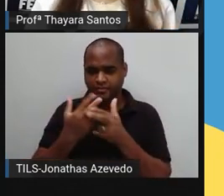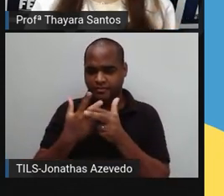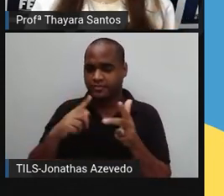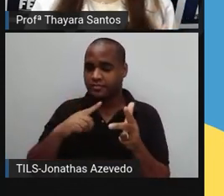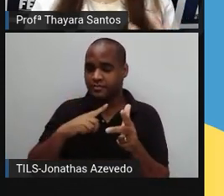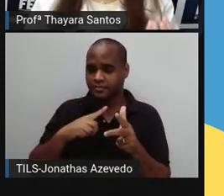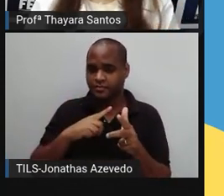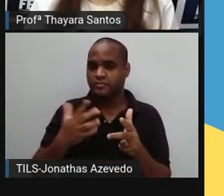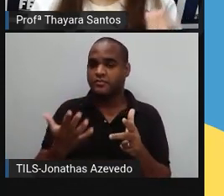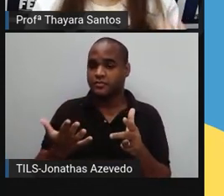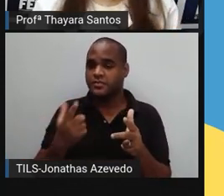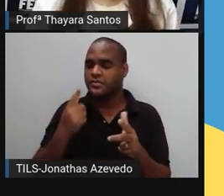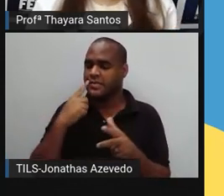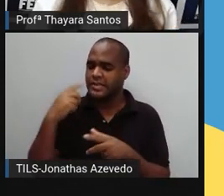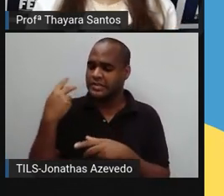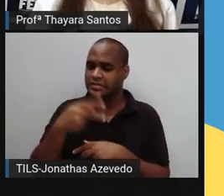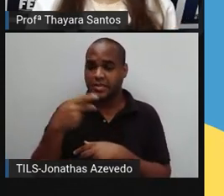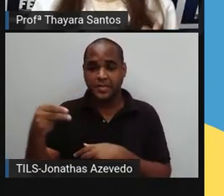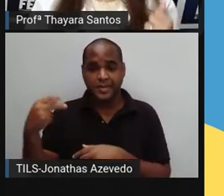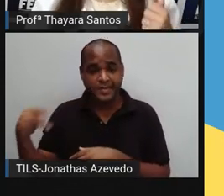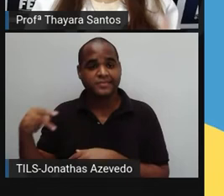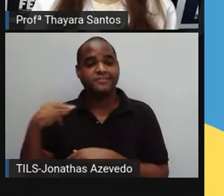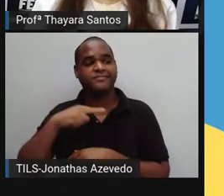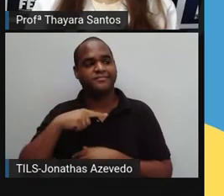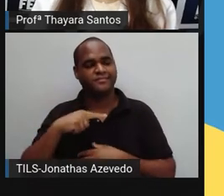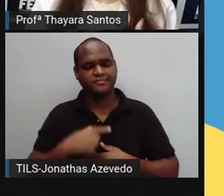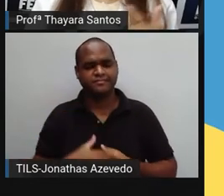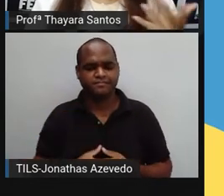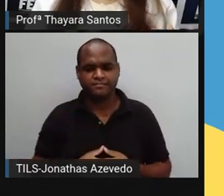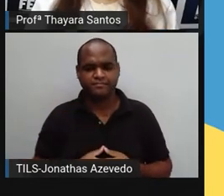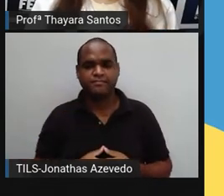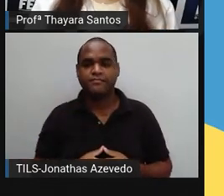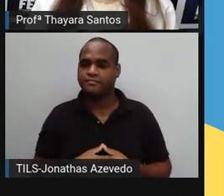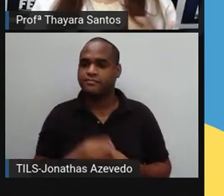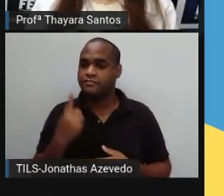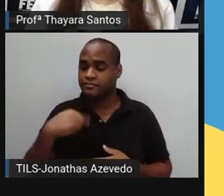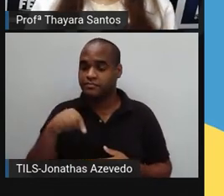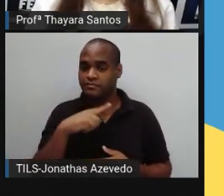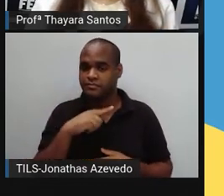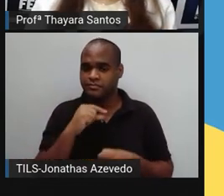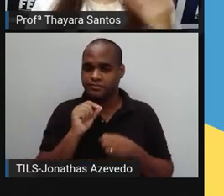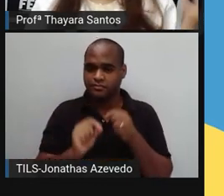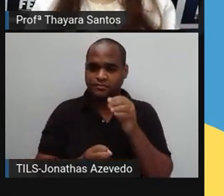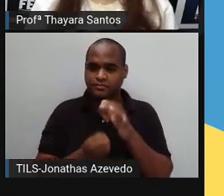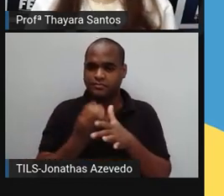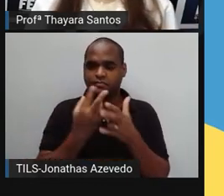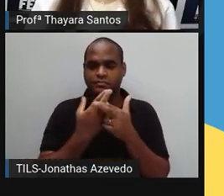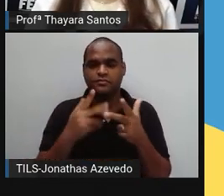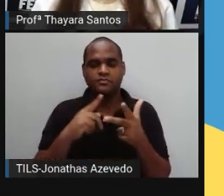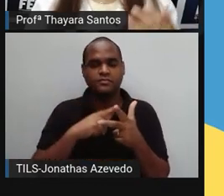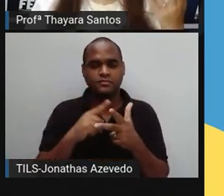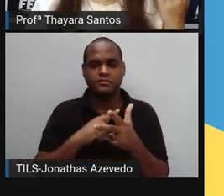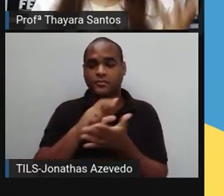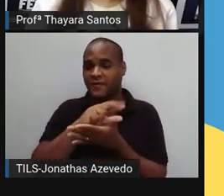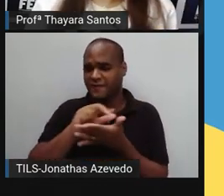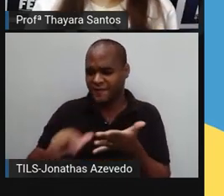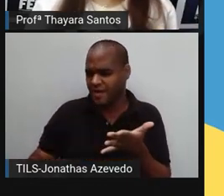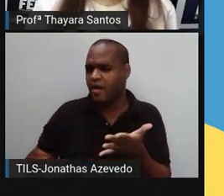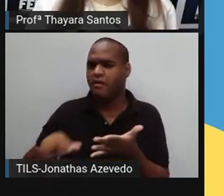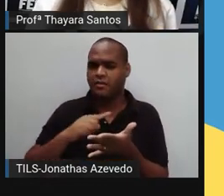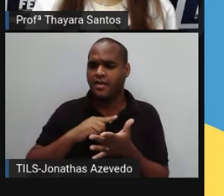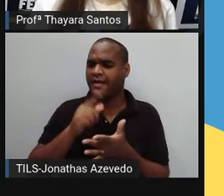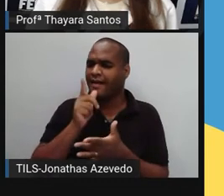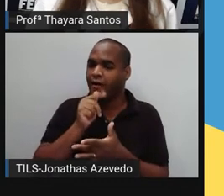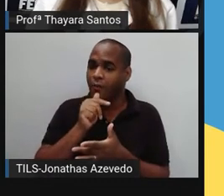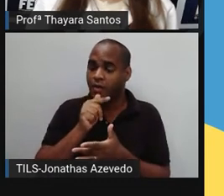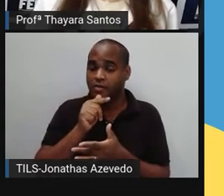degradando esse ambiente, porque tudo que a gente produz, todos esses produtos sintéticos, eles gastam